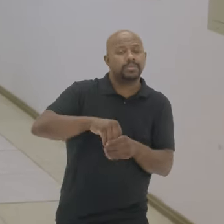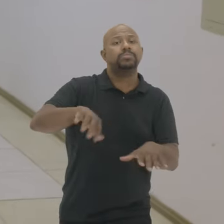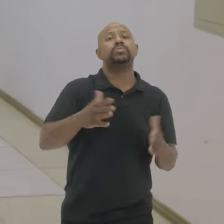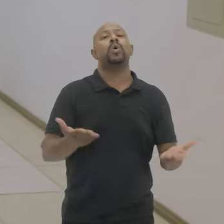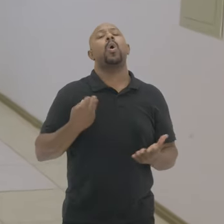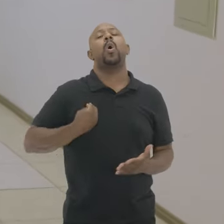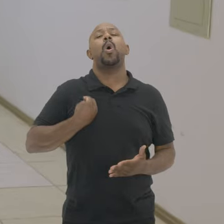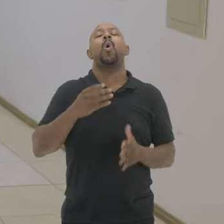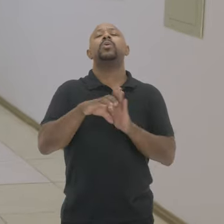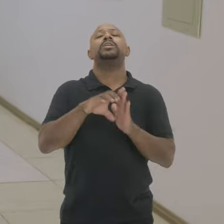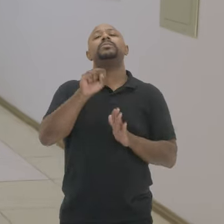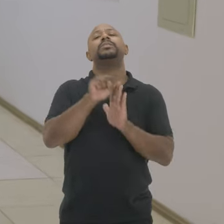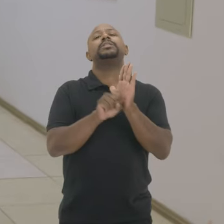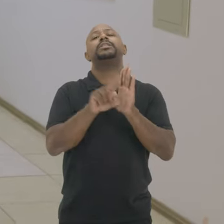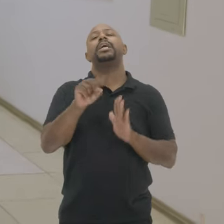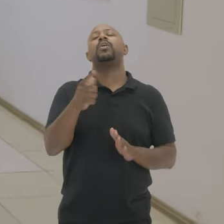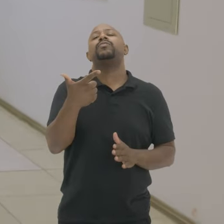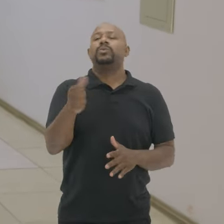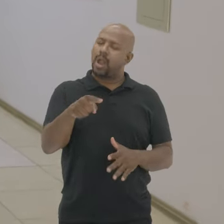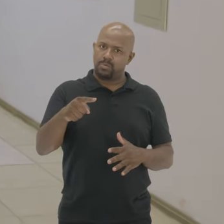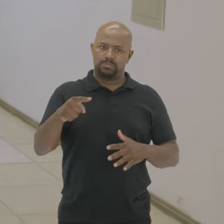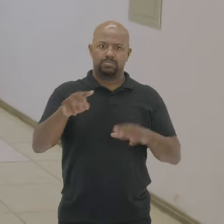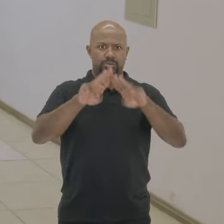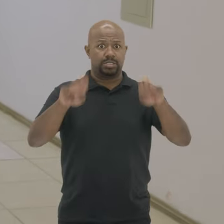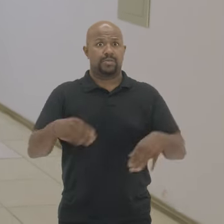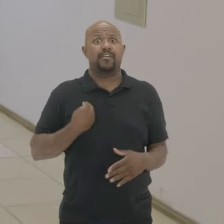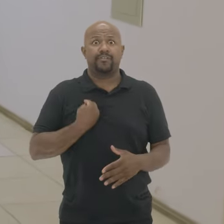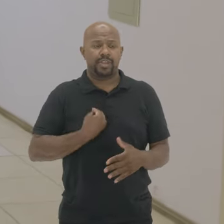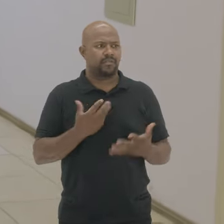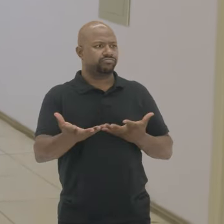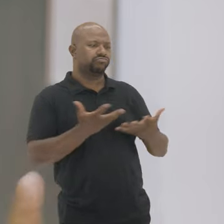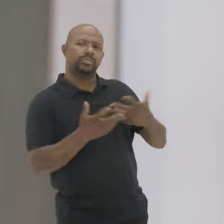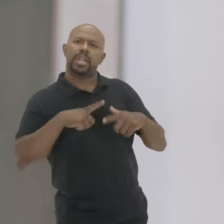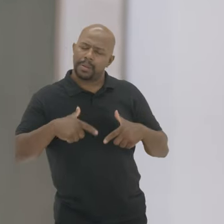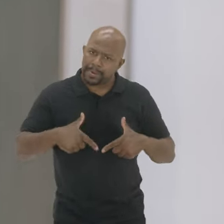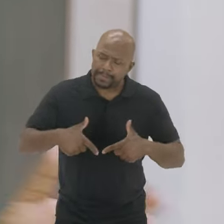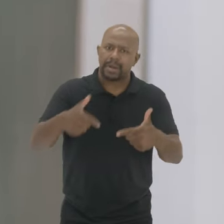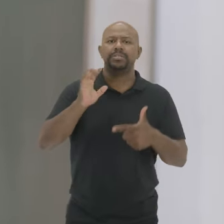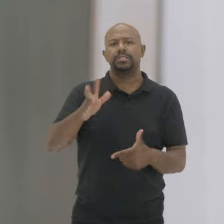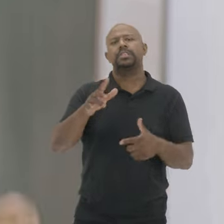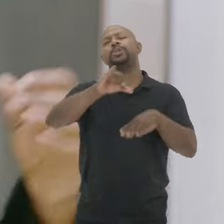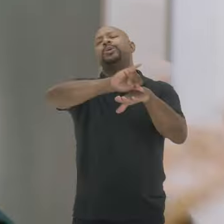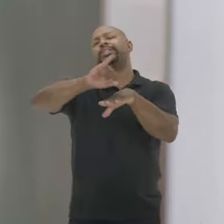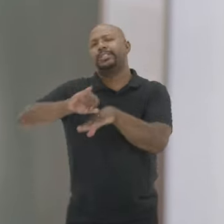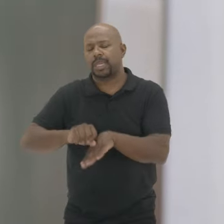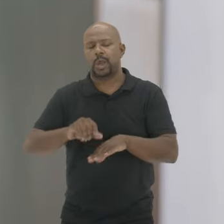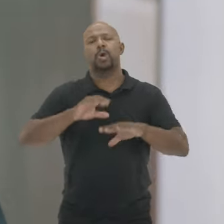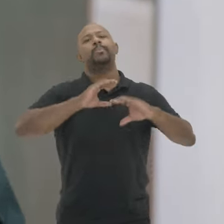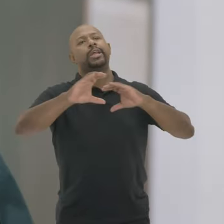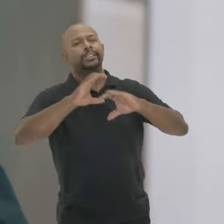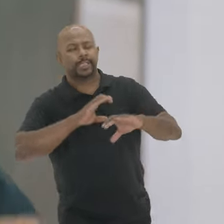só que dentro De um contexto atual Do século XXI Então o museu É um museu vivo É um museu dinâmico Onde aqui acontecem Ações que vão Desde a